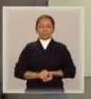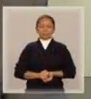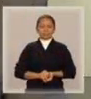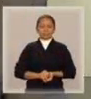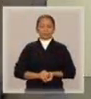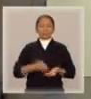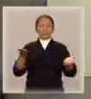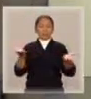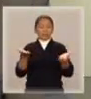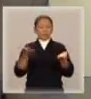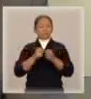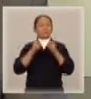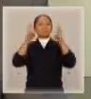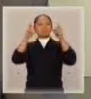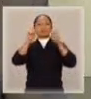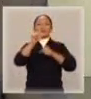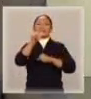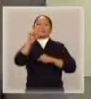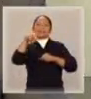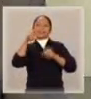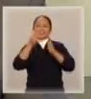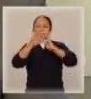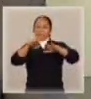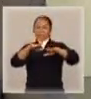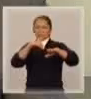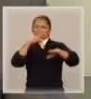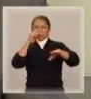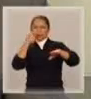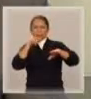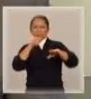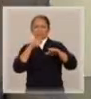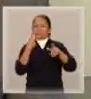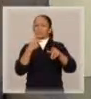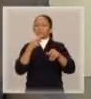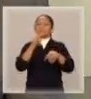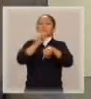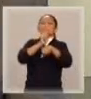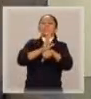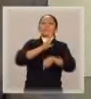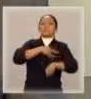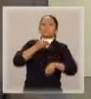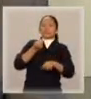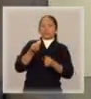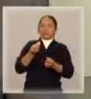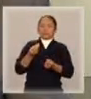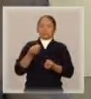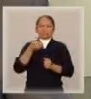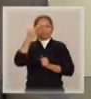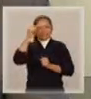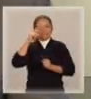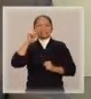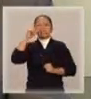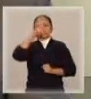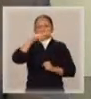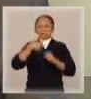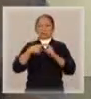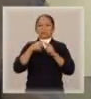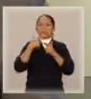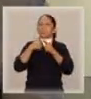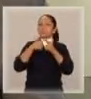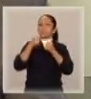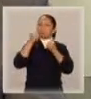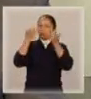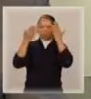Então, essa questão de alienação parental é muito mais de índole e questão psicológica do cônjuge